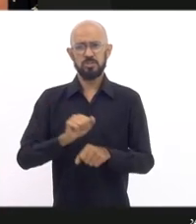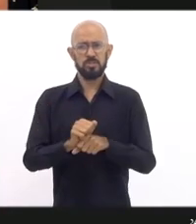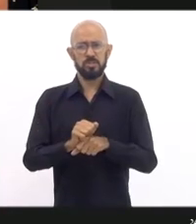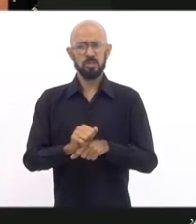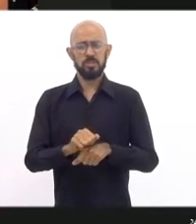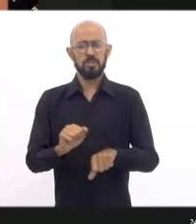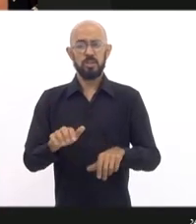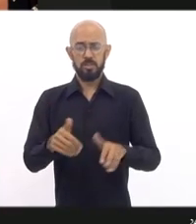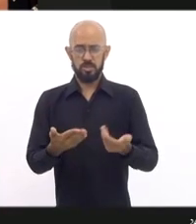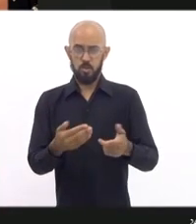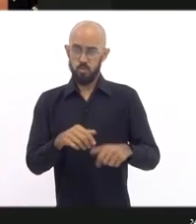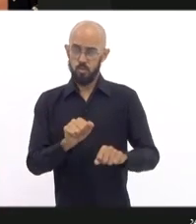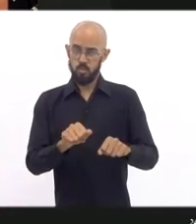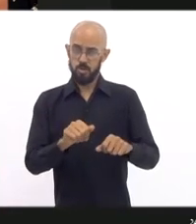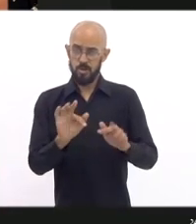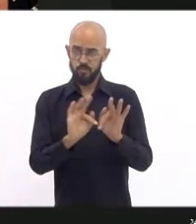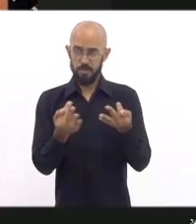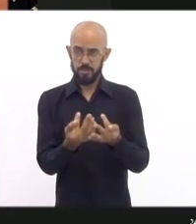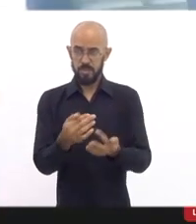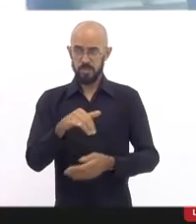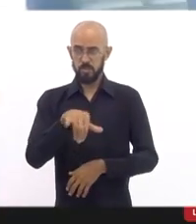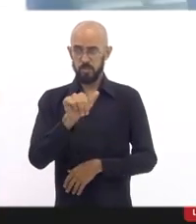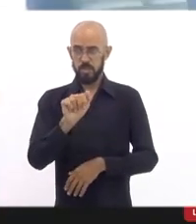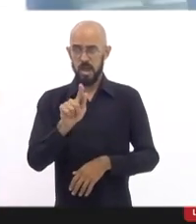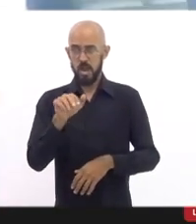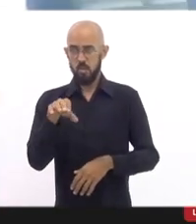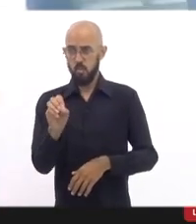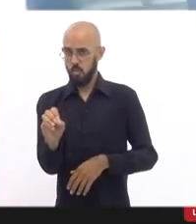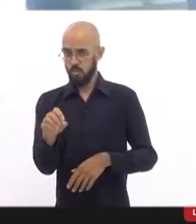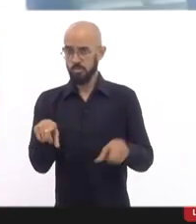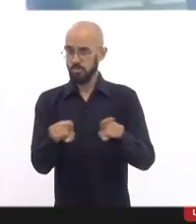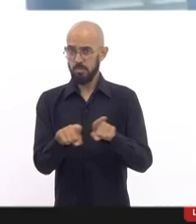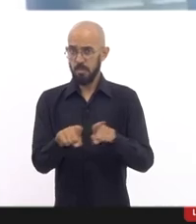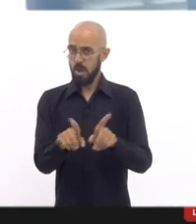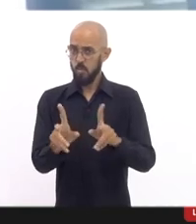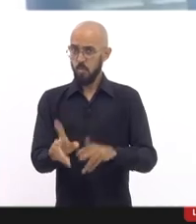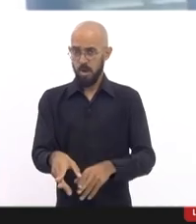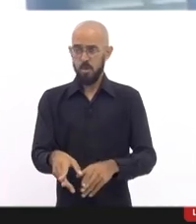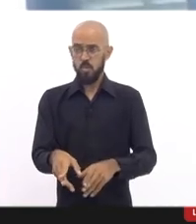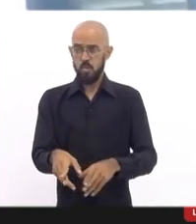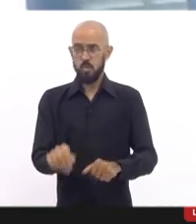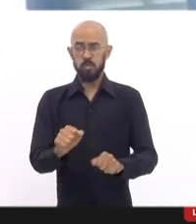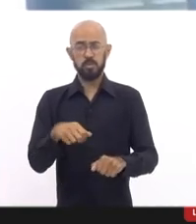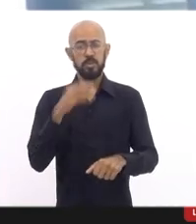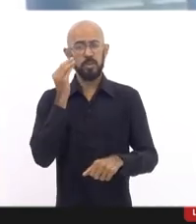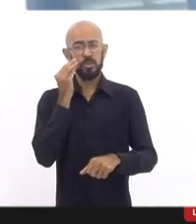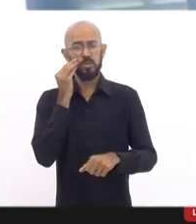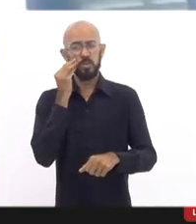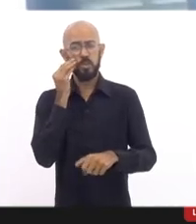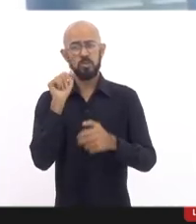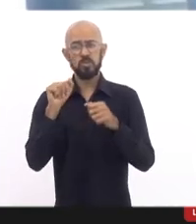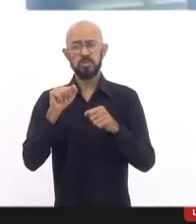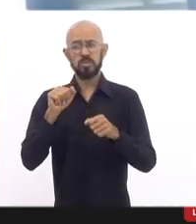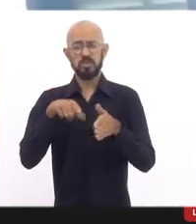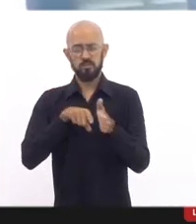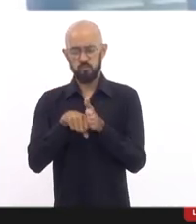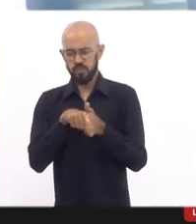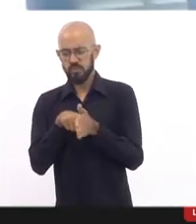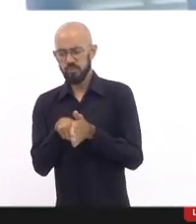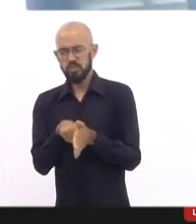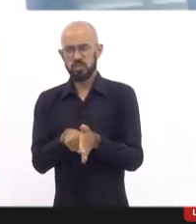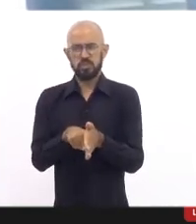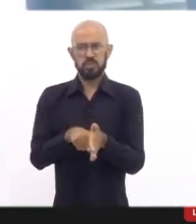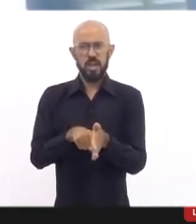caso da família do Iago, a mesma coisa, tentou se levantar antecedentes do